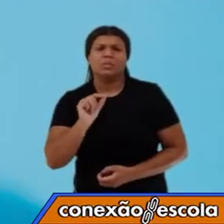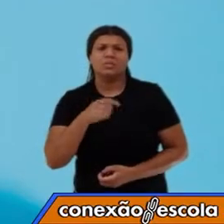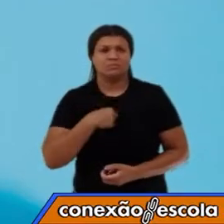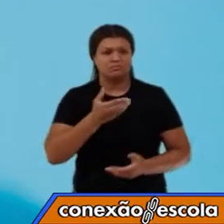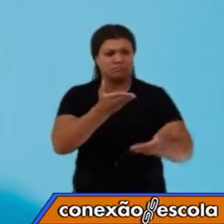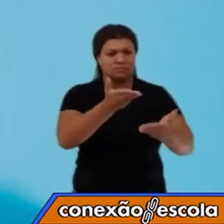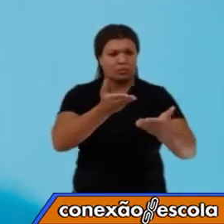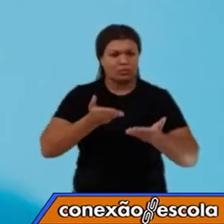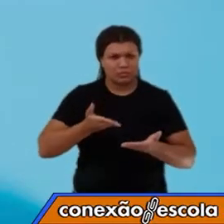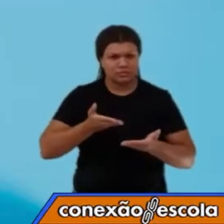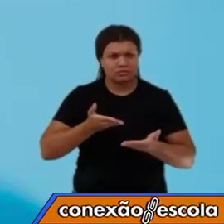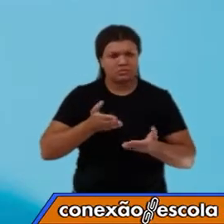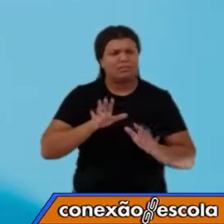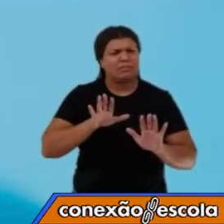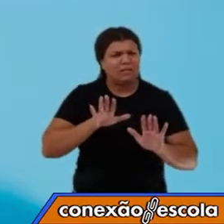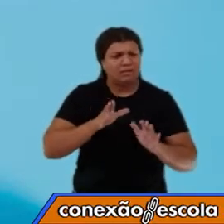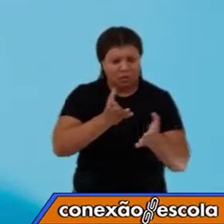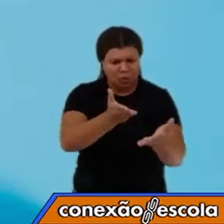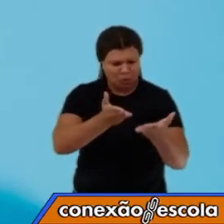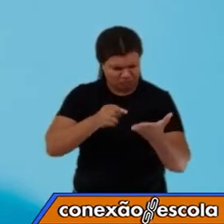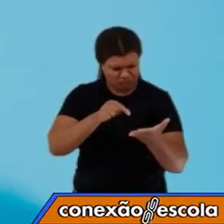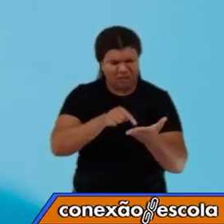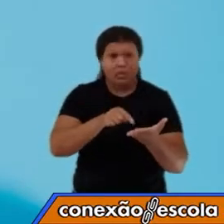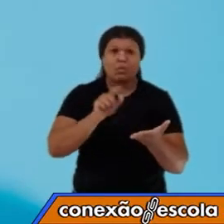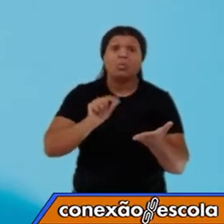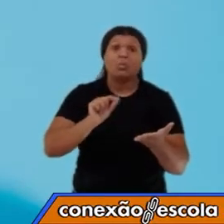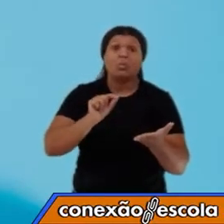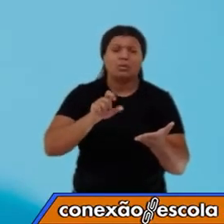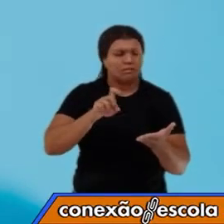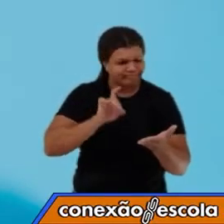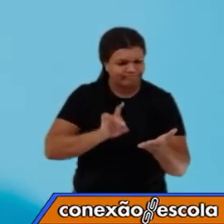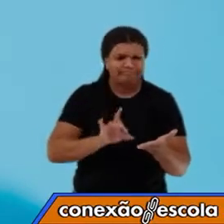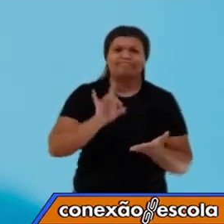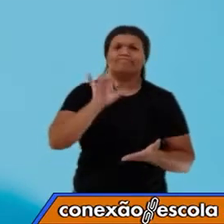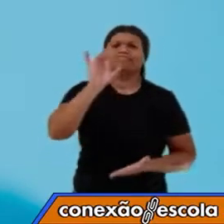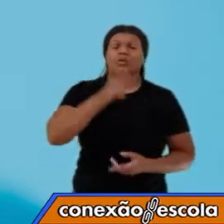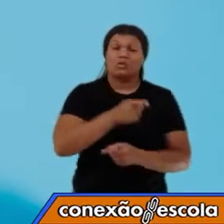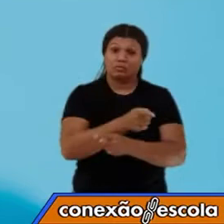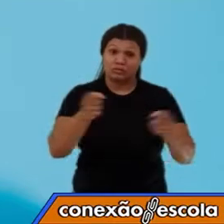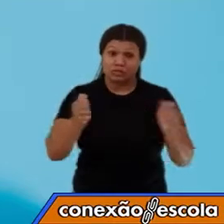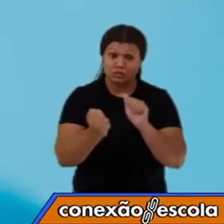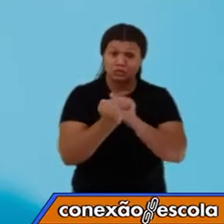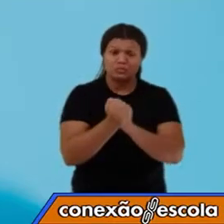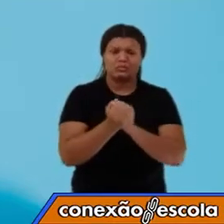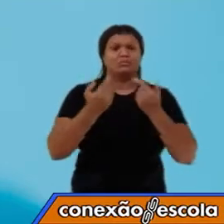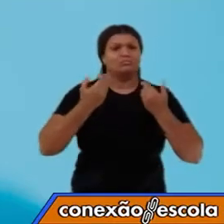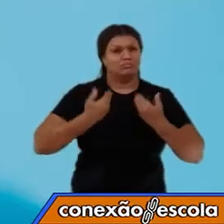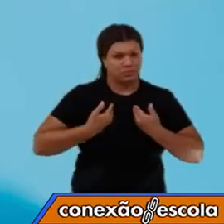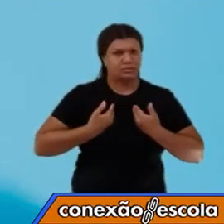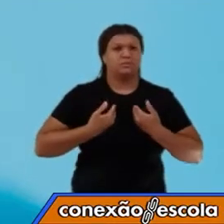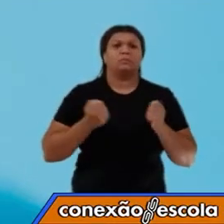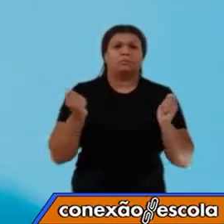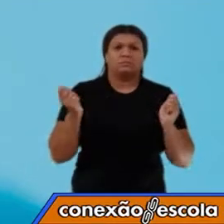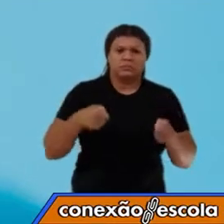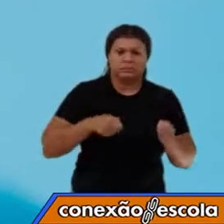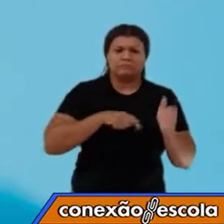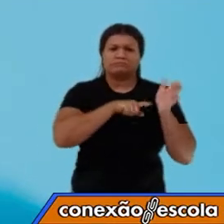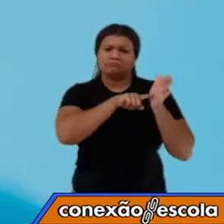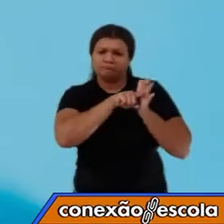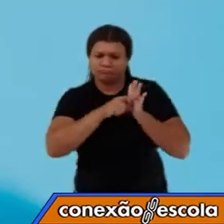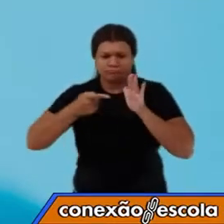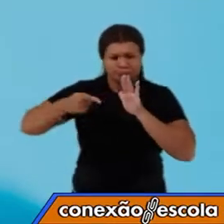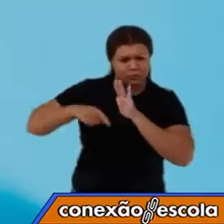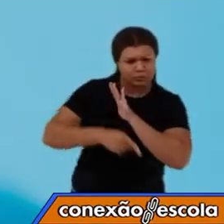um convite, um convite muito especial, para que vocês, juntamente comigo, possamos desbravar